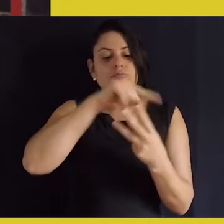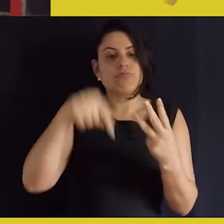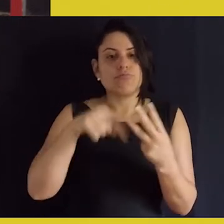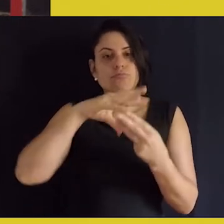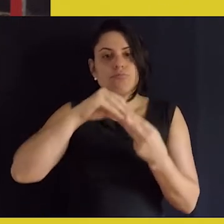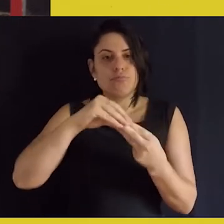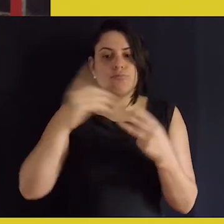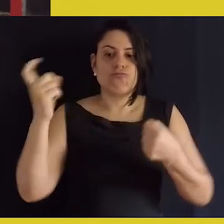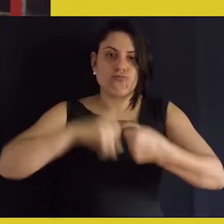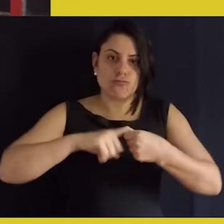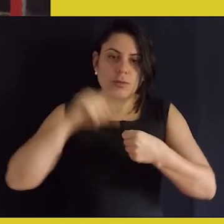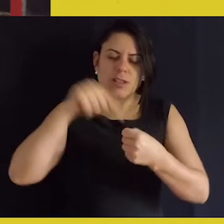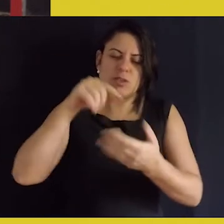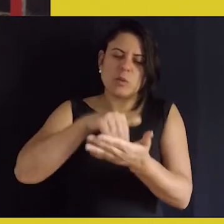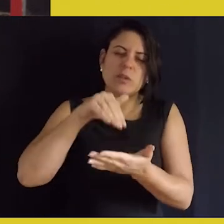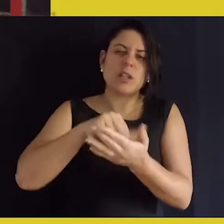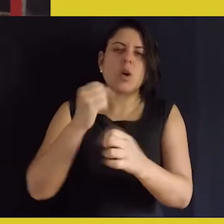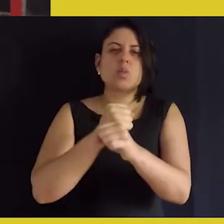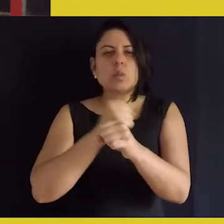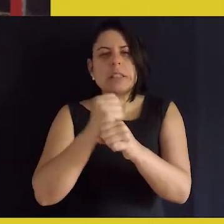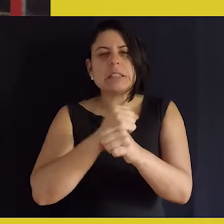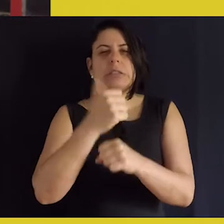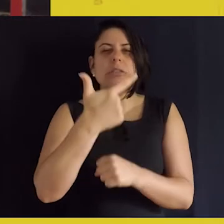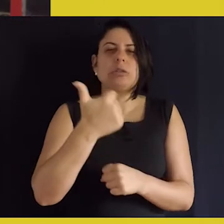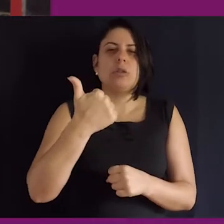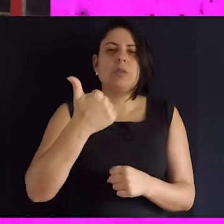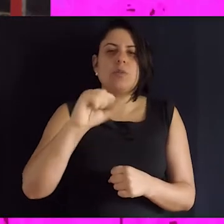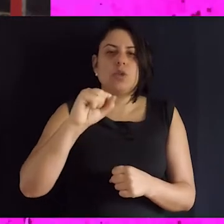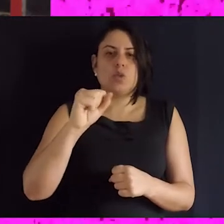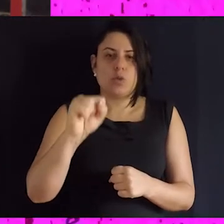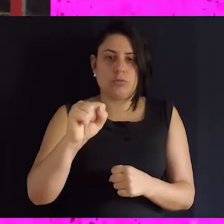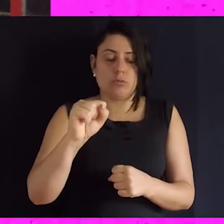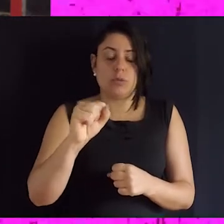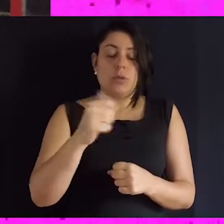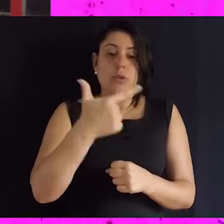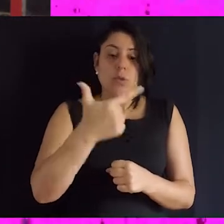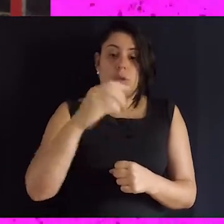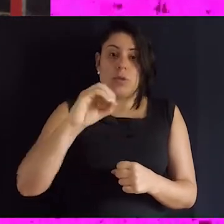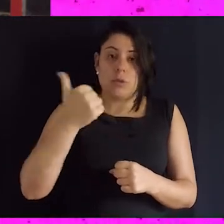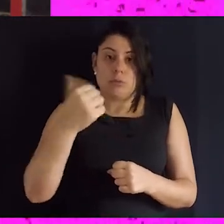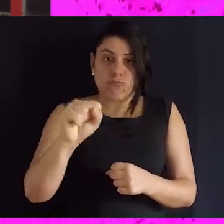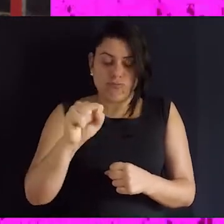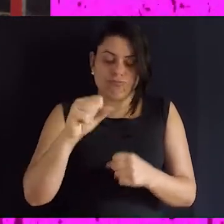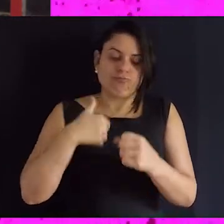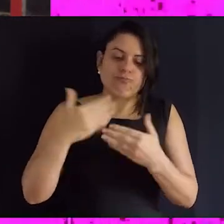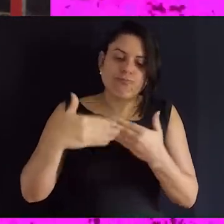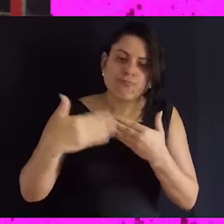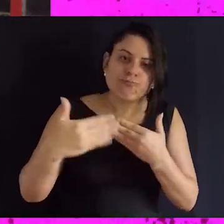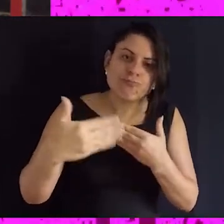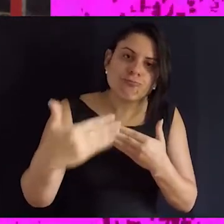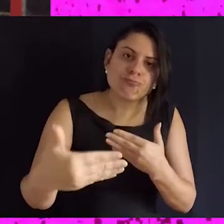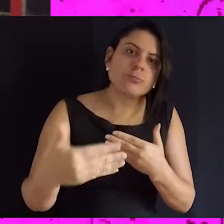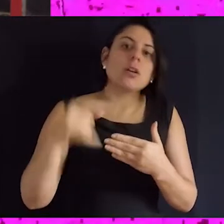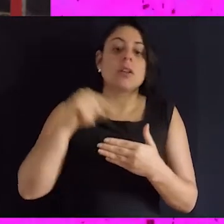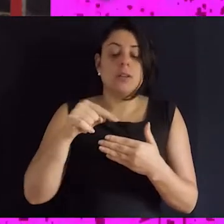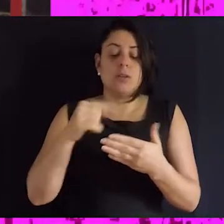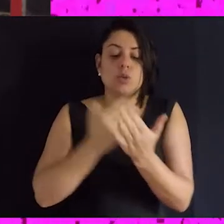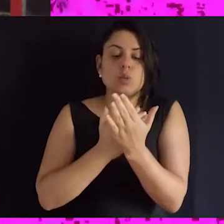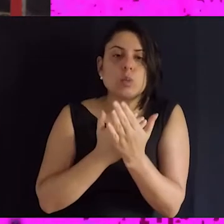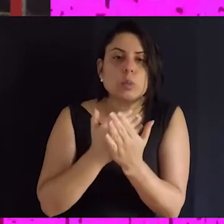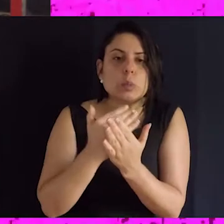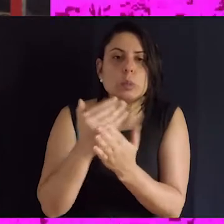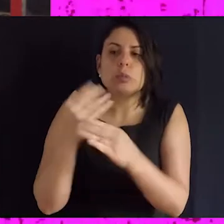a ser chamados para trabalhar como educadores pares. Isso no final de 2018 e início de 2019. O início desse